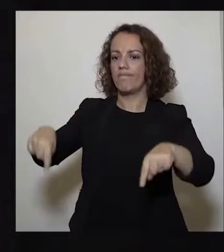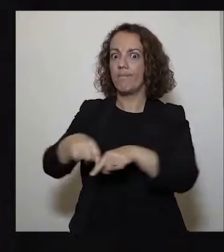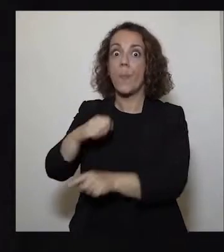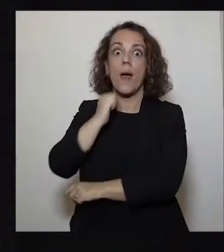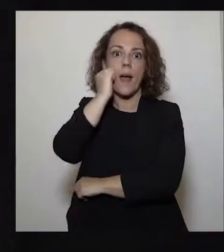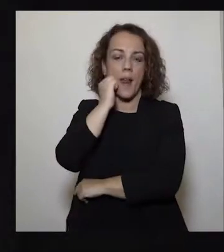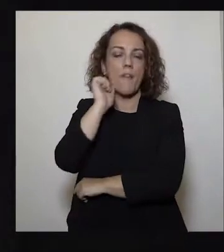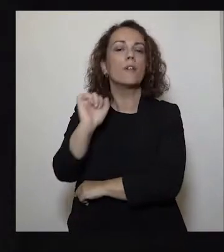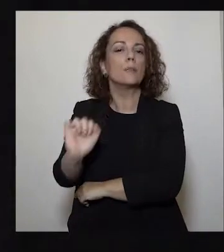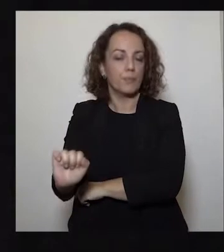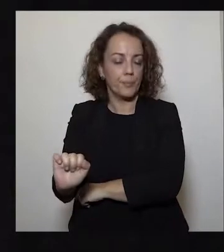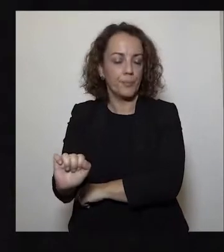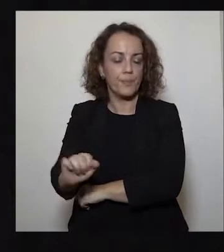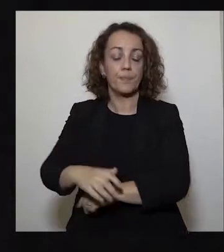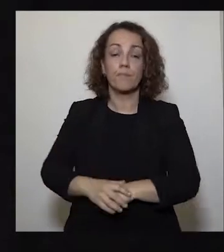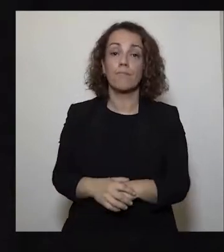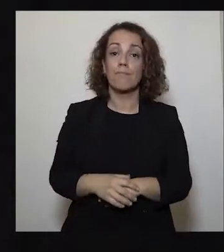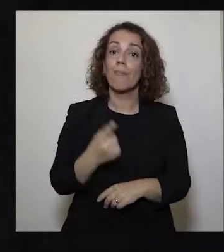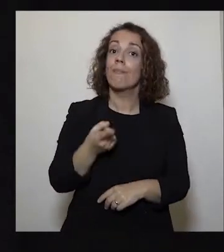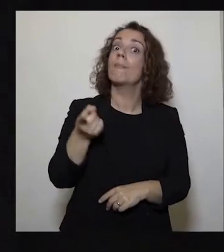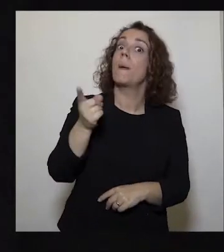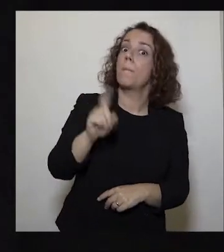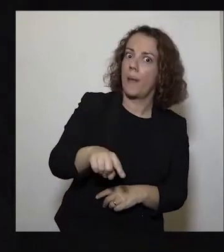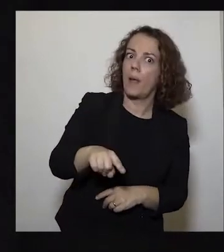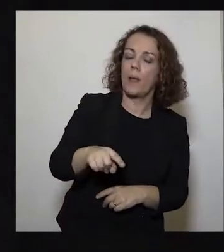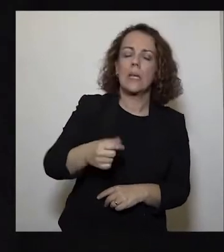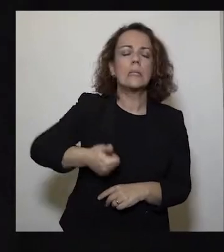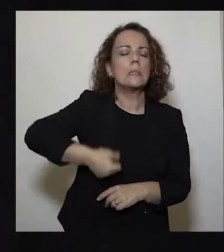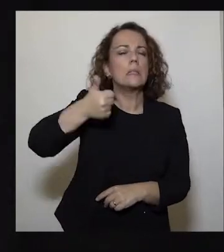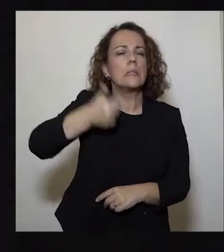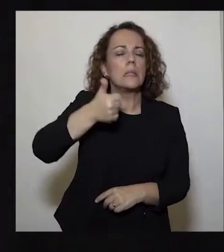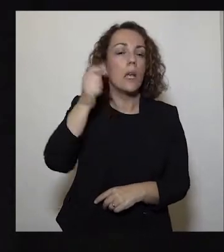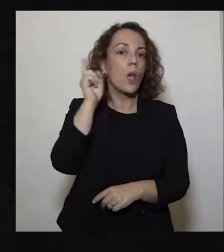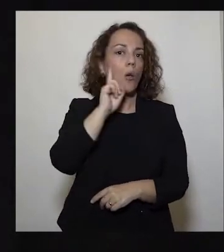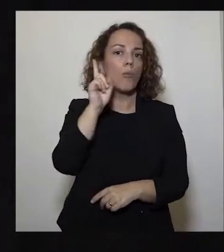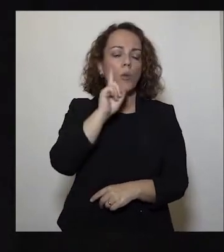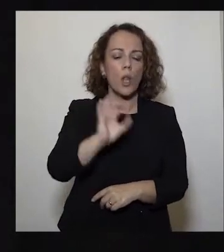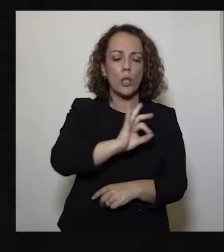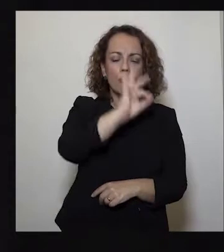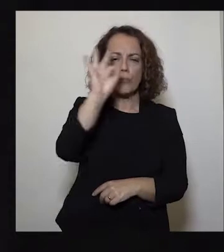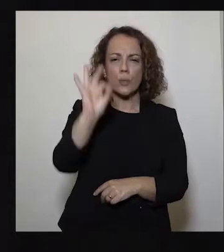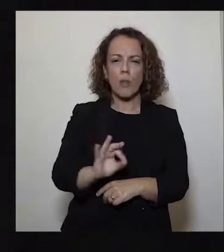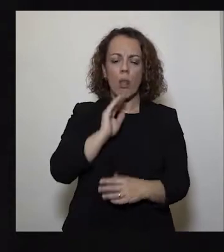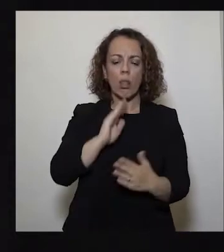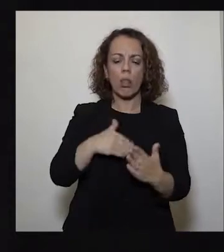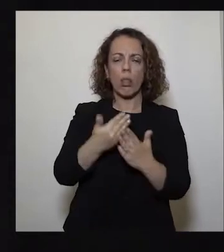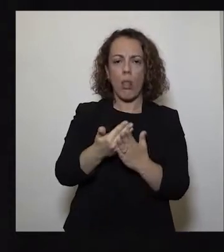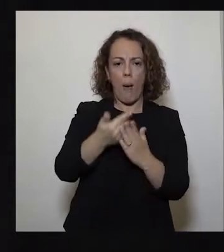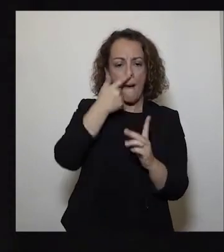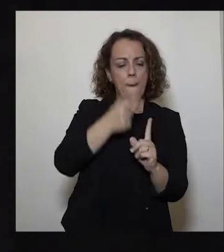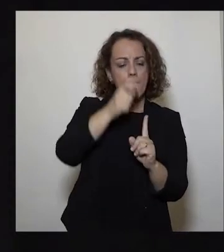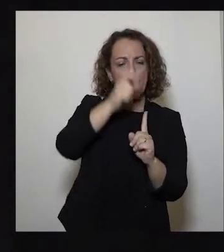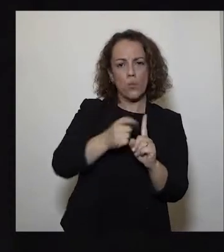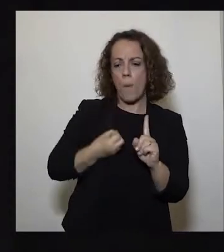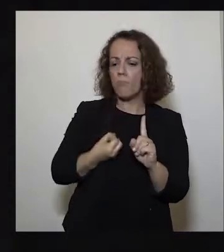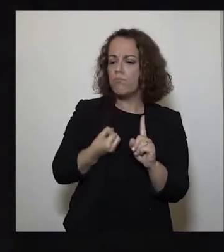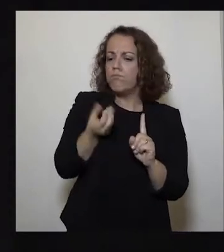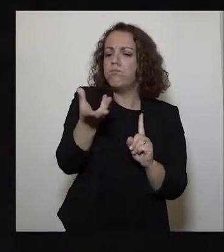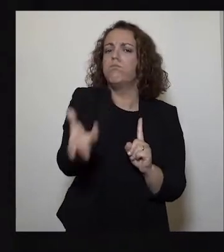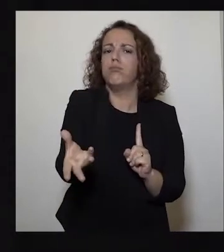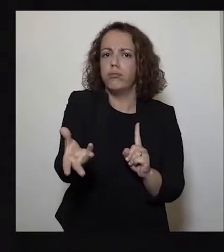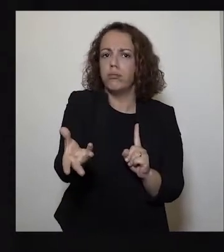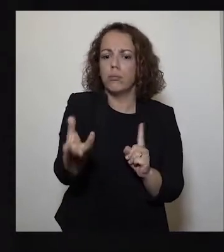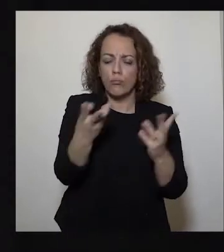E, ainda, a essencial descida do indicador de contaminação para menos de uma